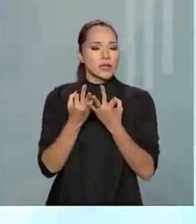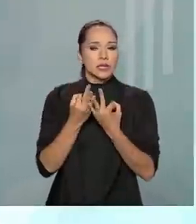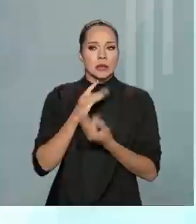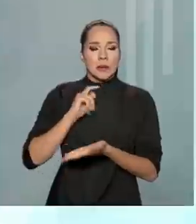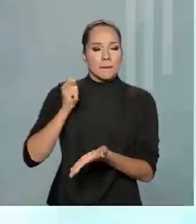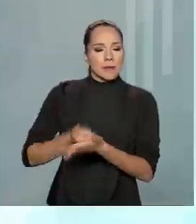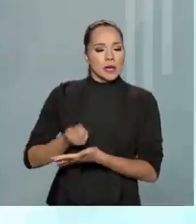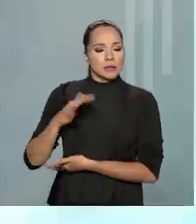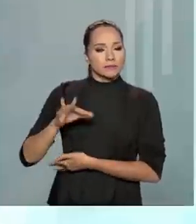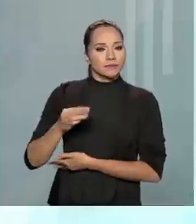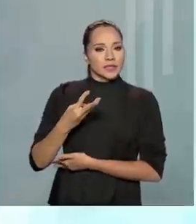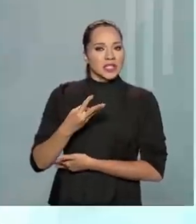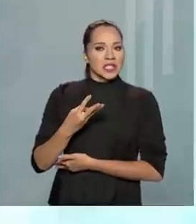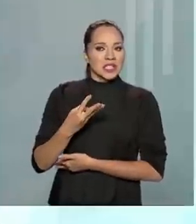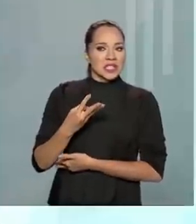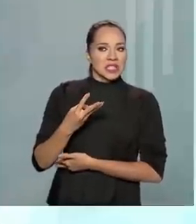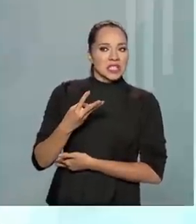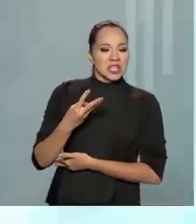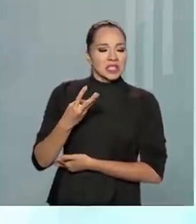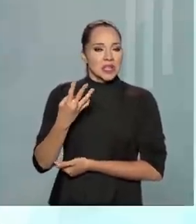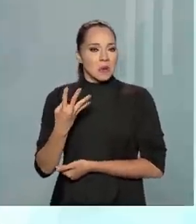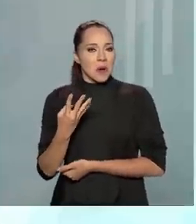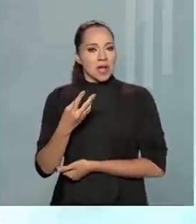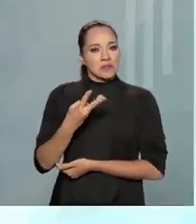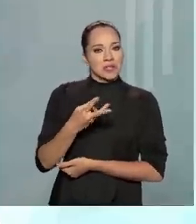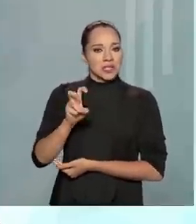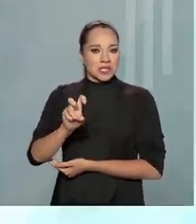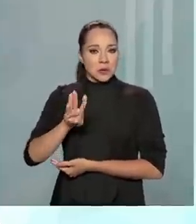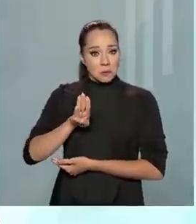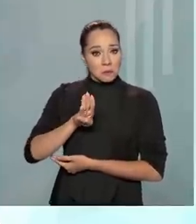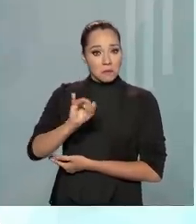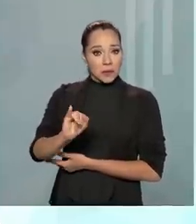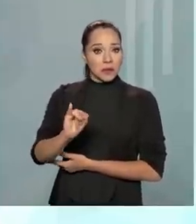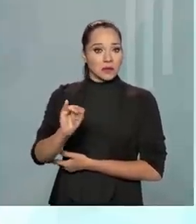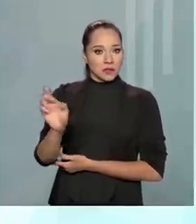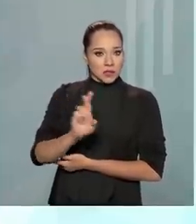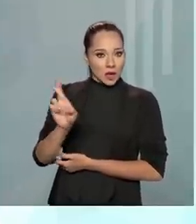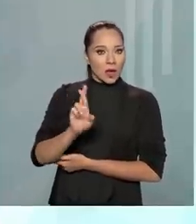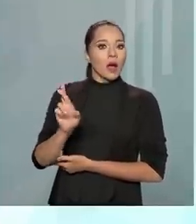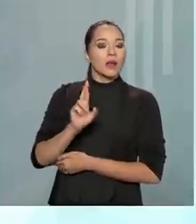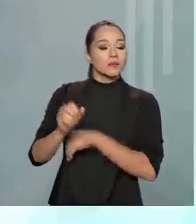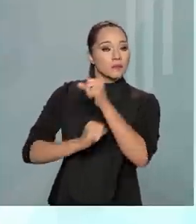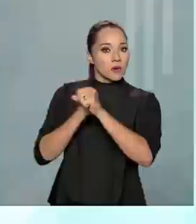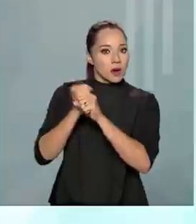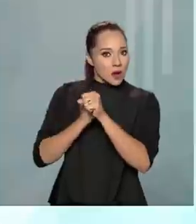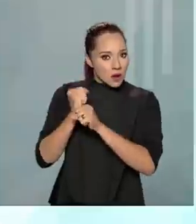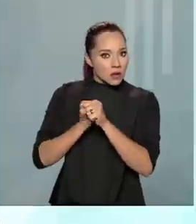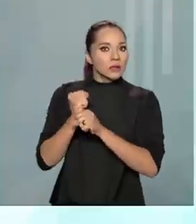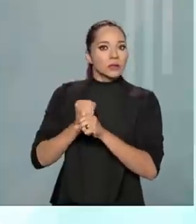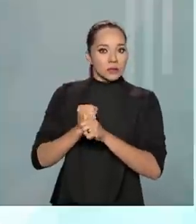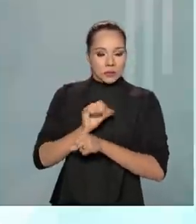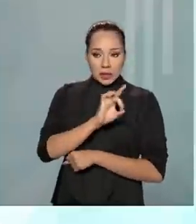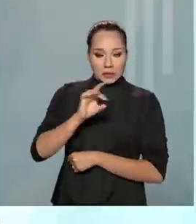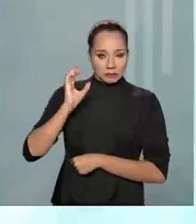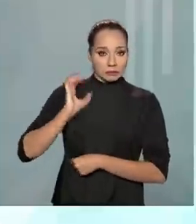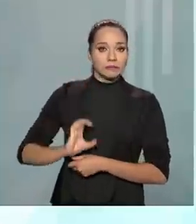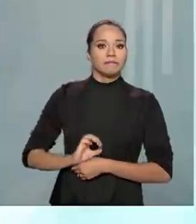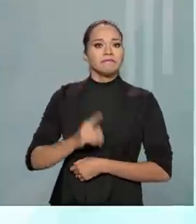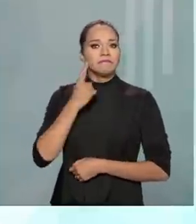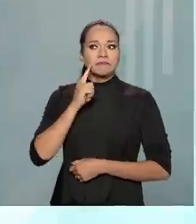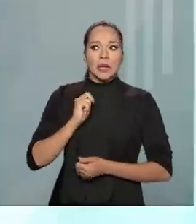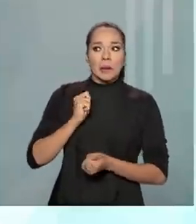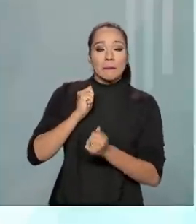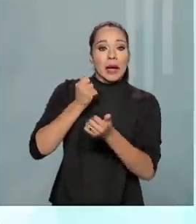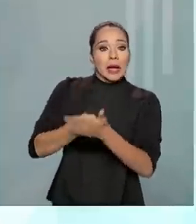paga cerca de 30 e poucos bilhões, 34, 35 bilhões de reais por ano, nós cidadãos, e nós íamos passar a